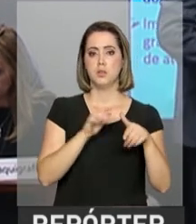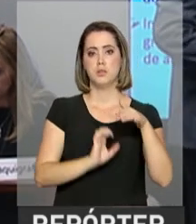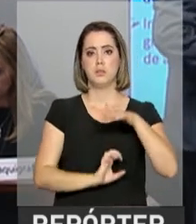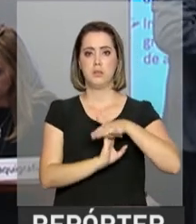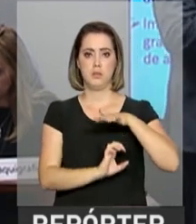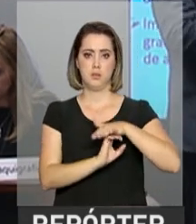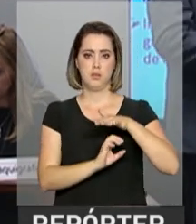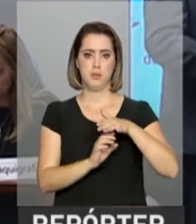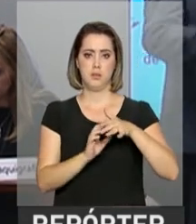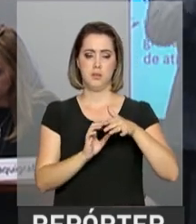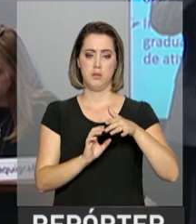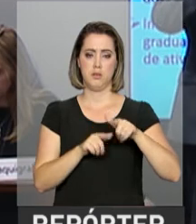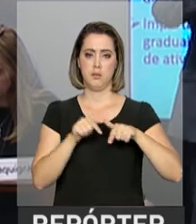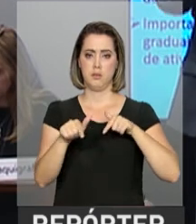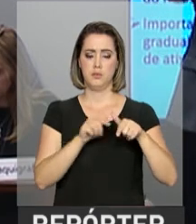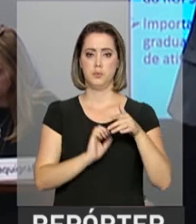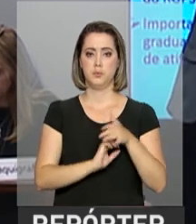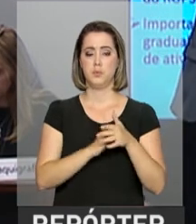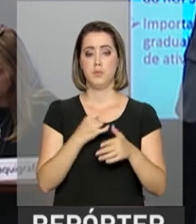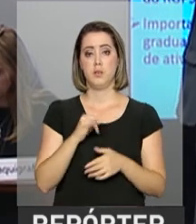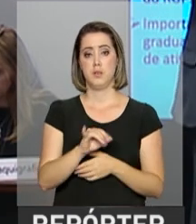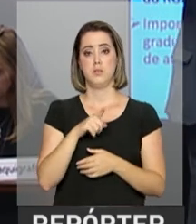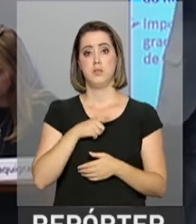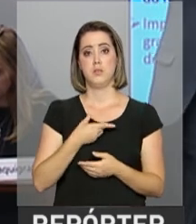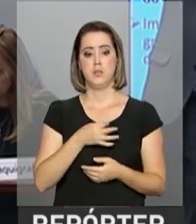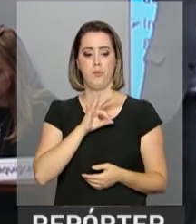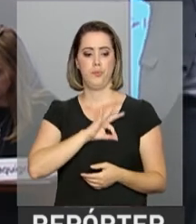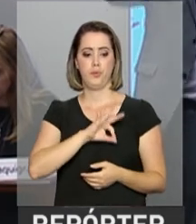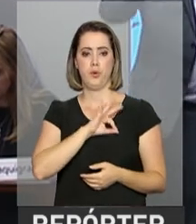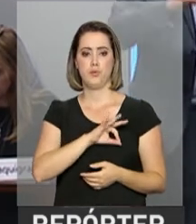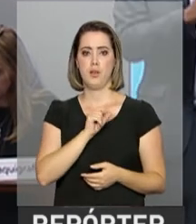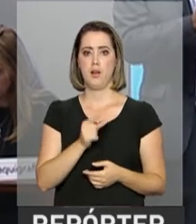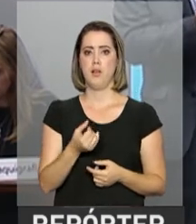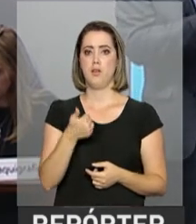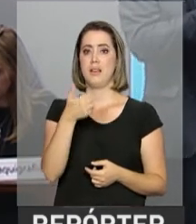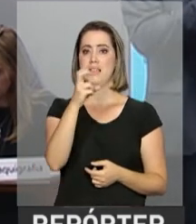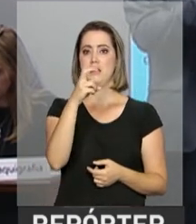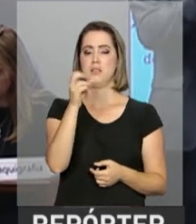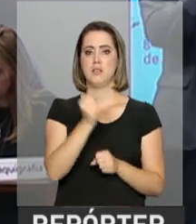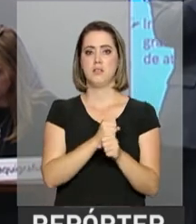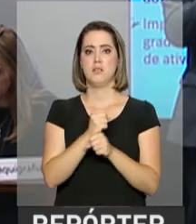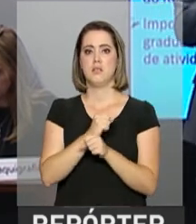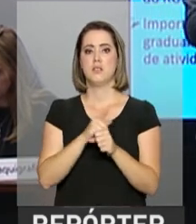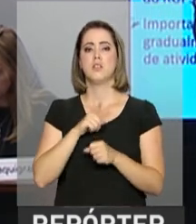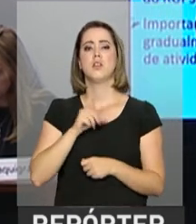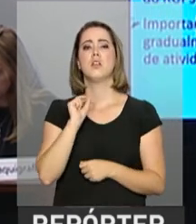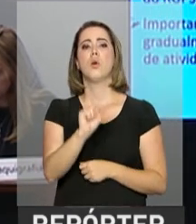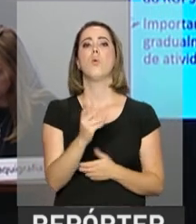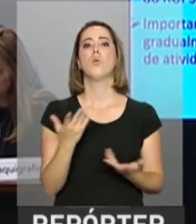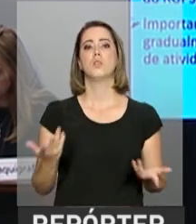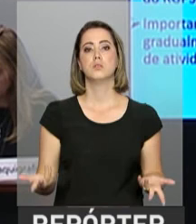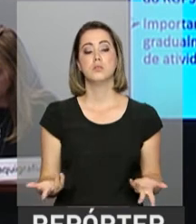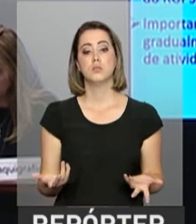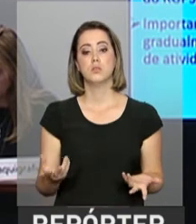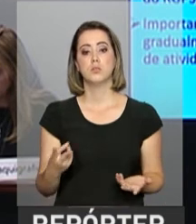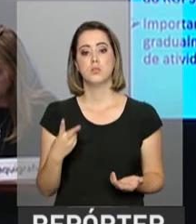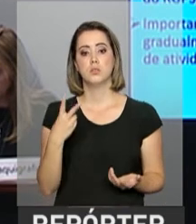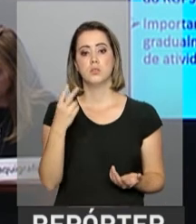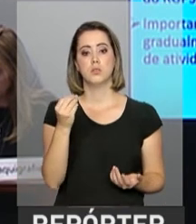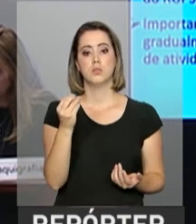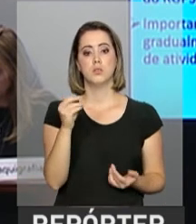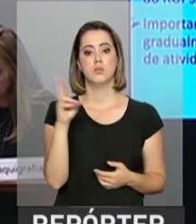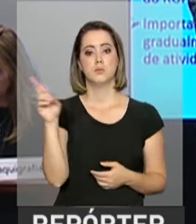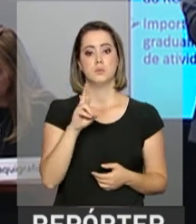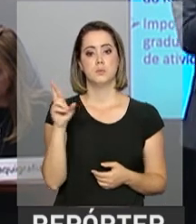trabalhador. Se ele botasse esse dinheiro na poupança durante 15 anos, quanto ele teria? 200 reais.